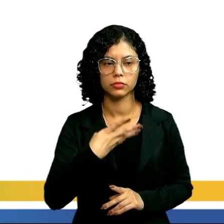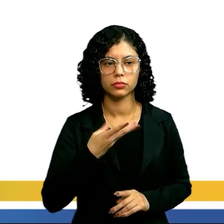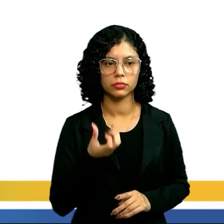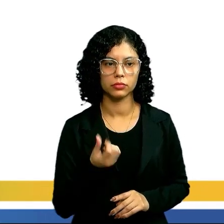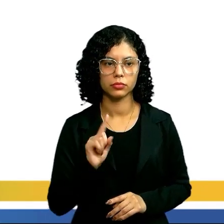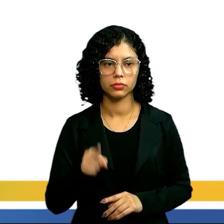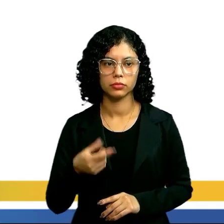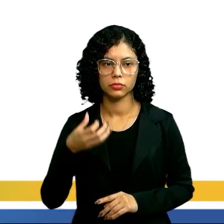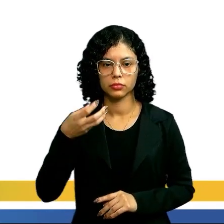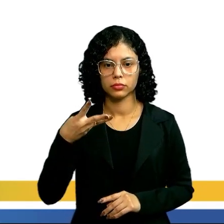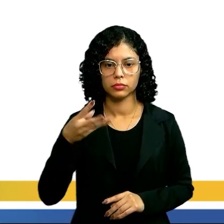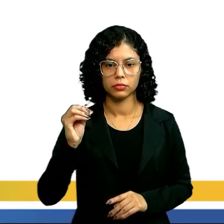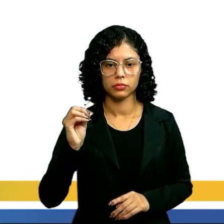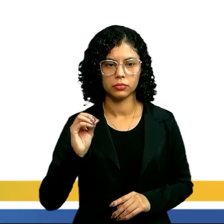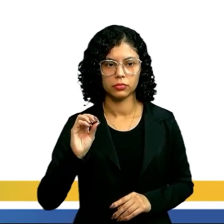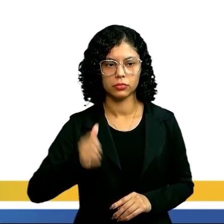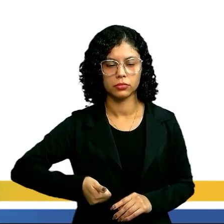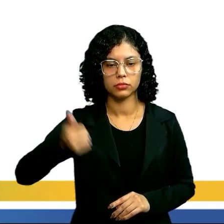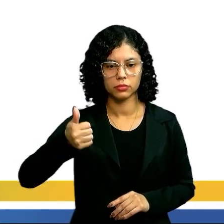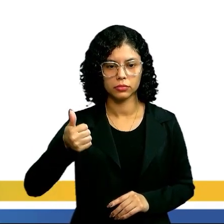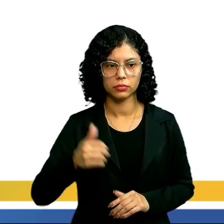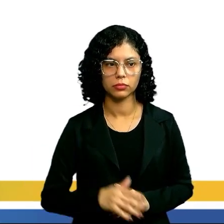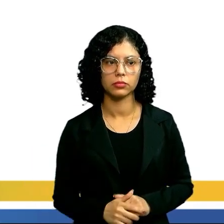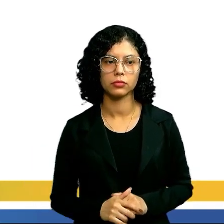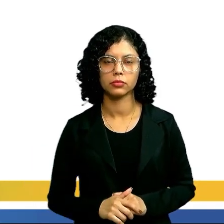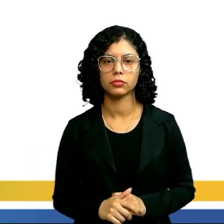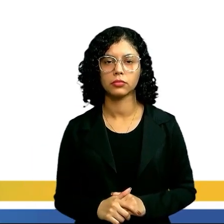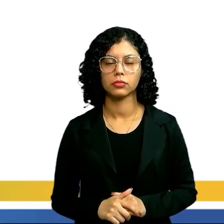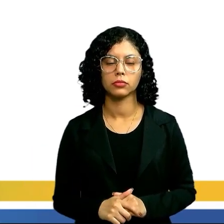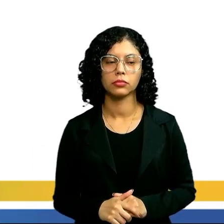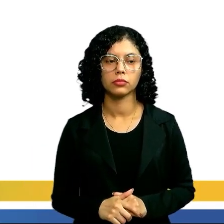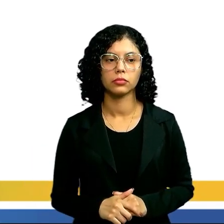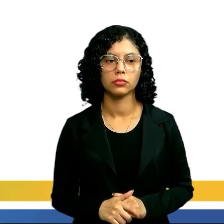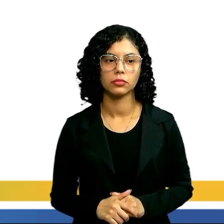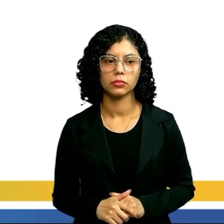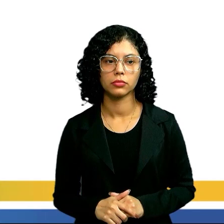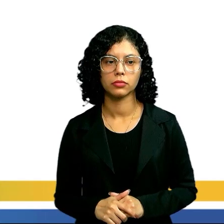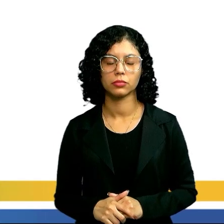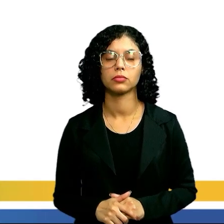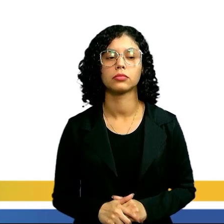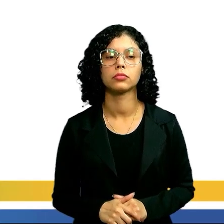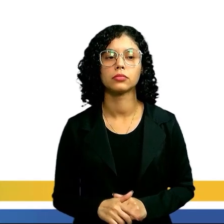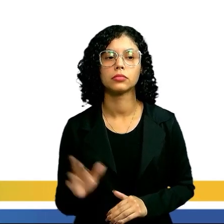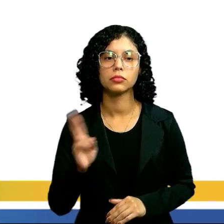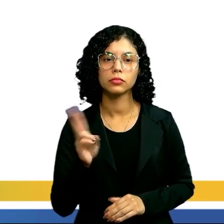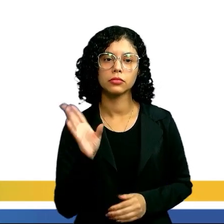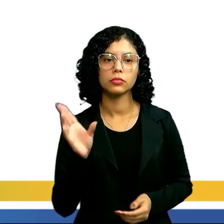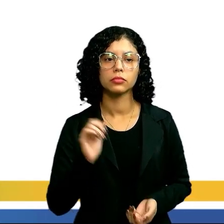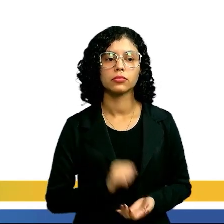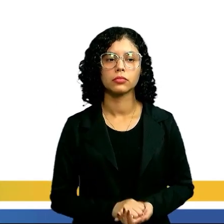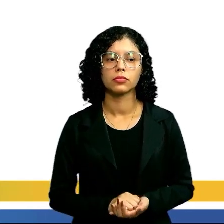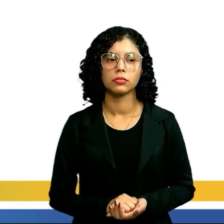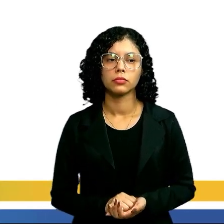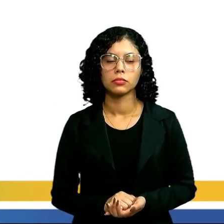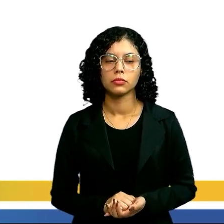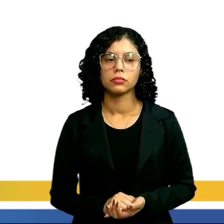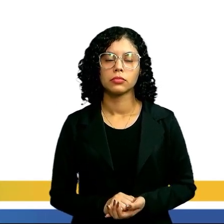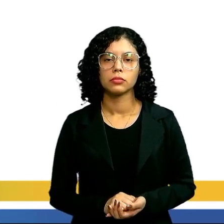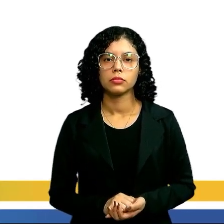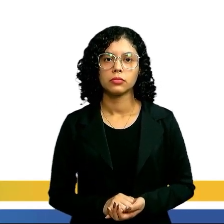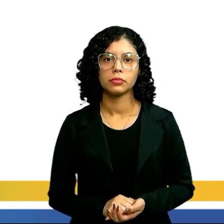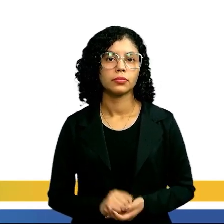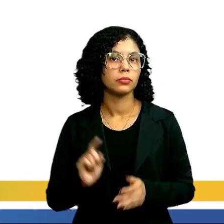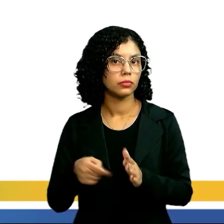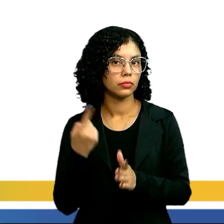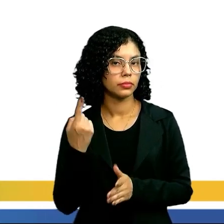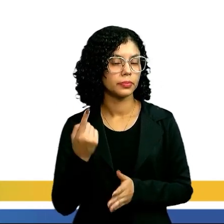46,40. Ou seja, é os 46 reais e 40 centavos. Nós temos aí